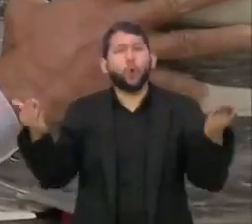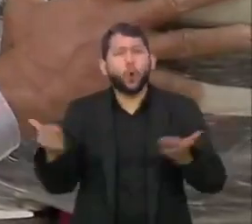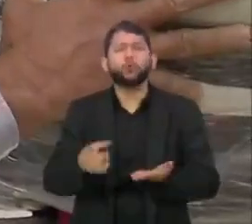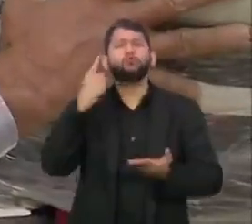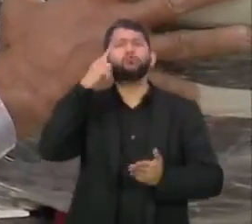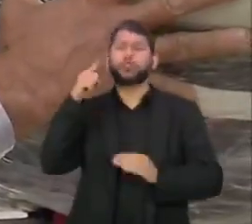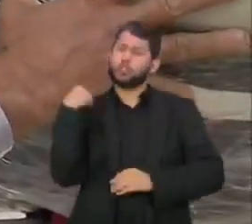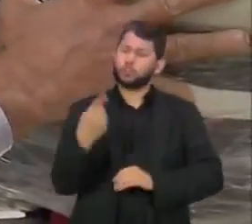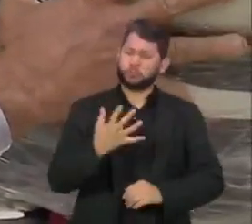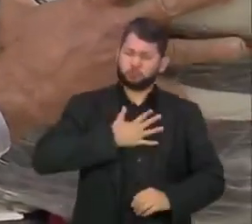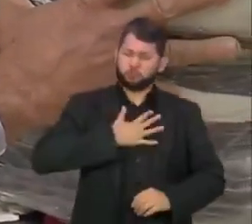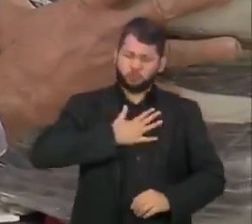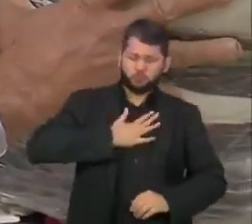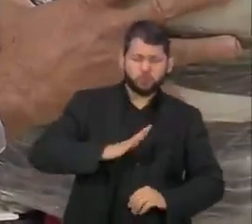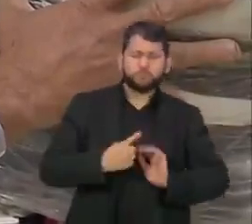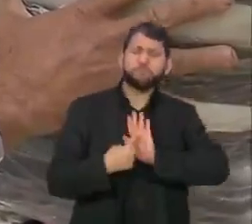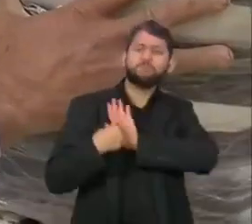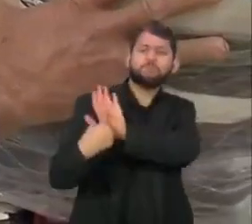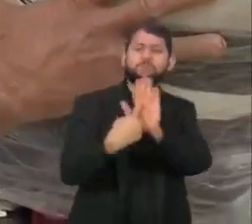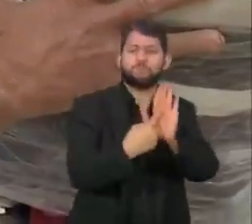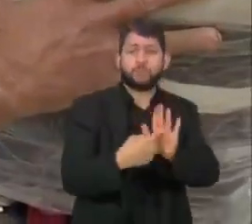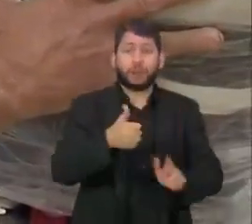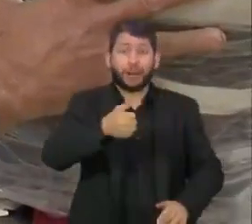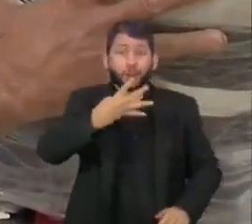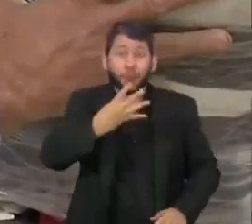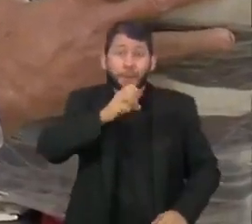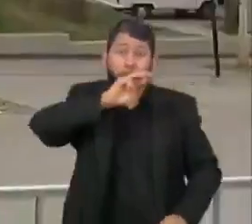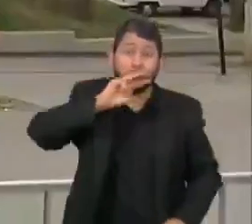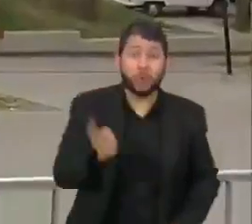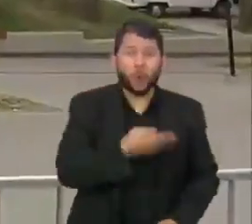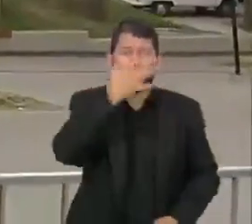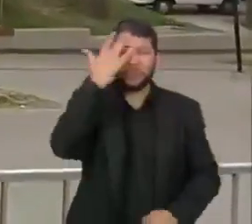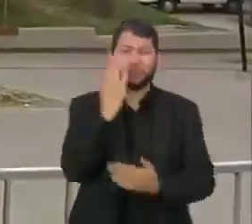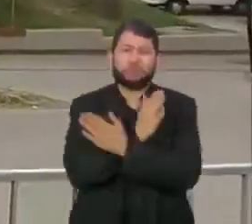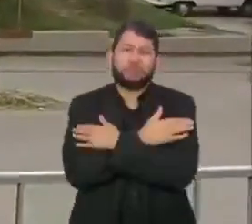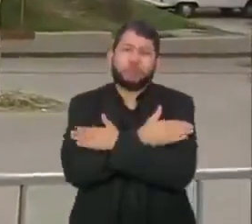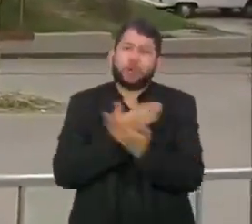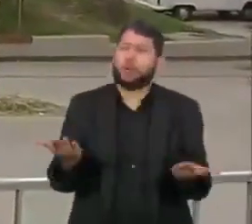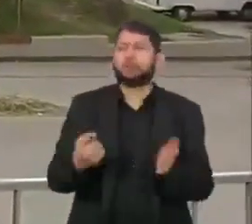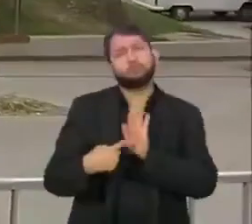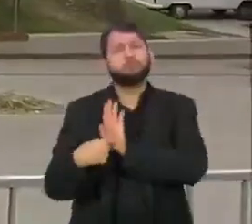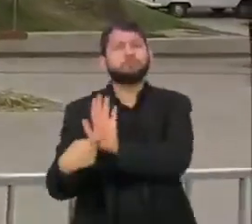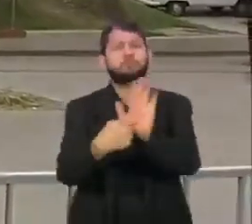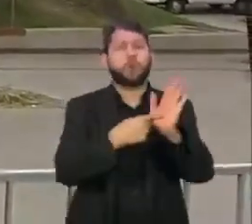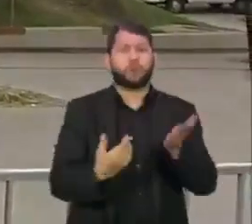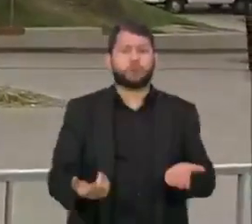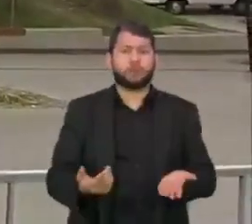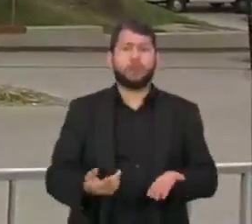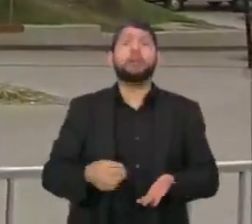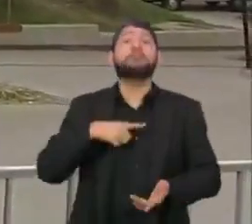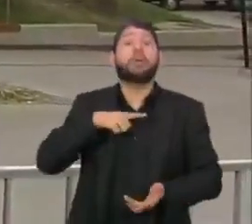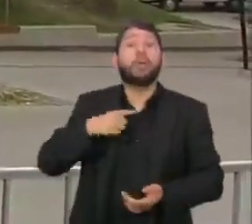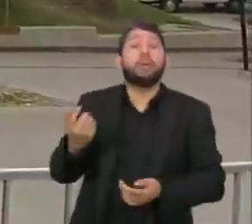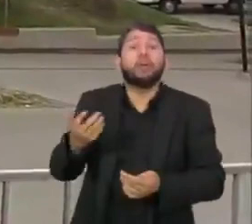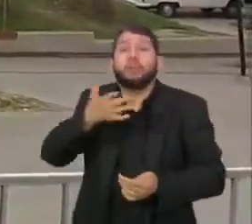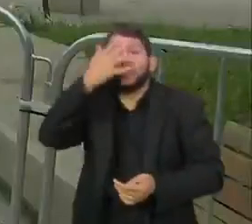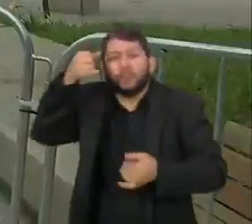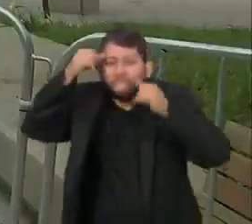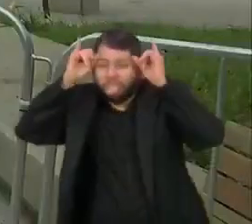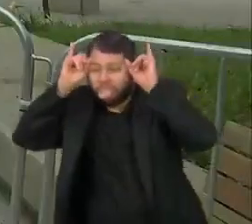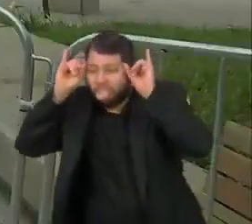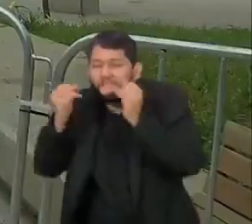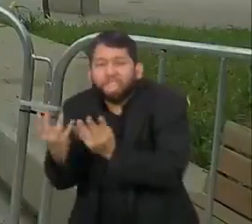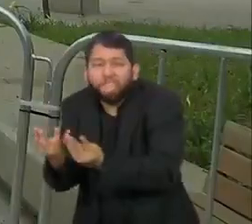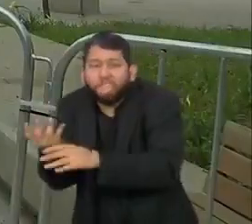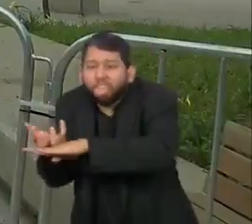festa a nação, mas 14 milhões de pessoas desempregadas. Vou estar mostrando que não vai sobrar capim dessa vez.